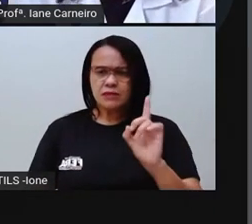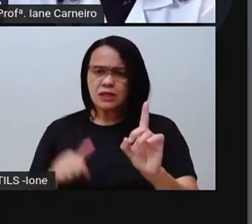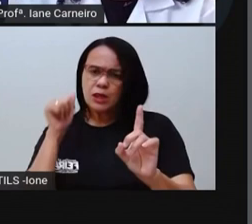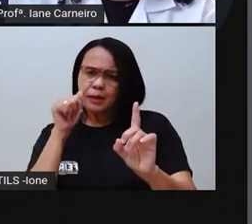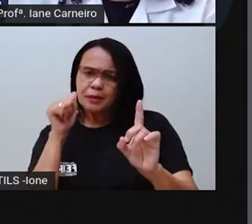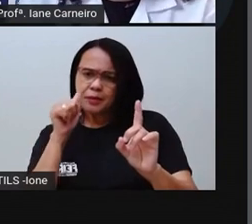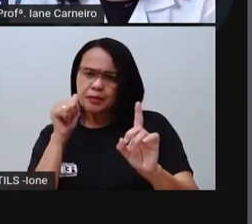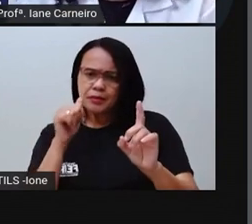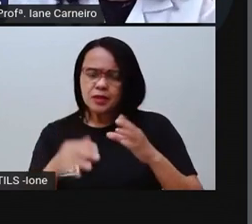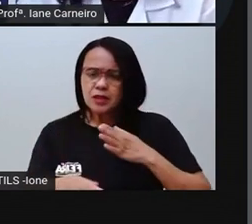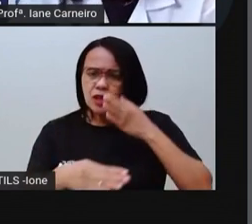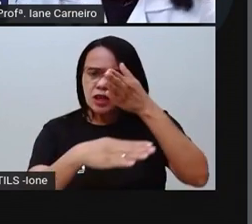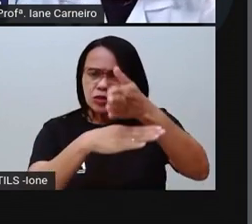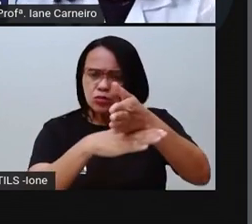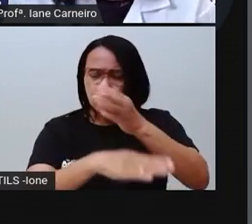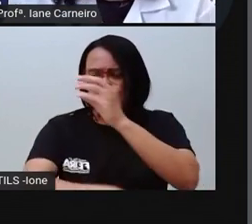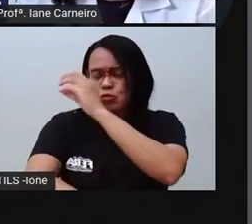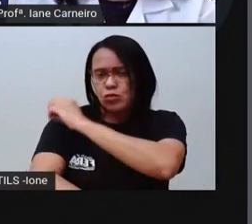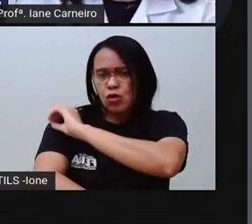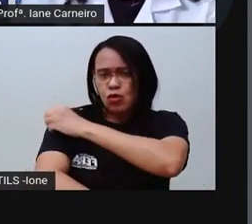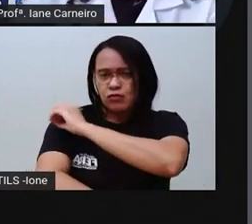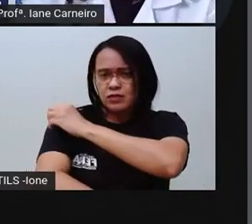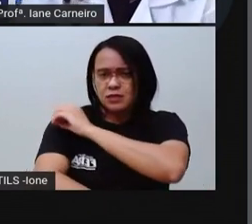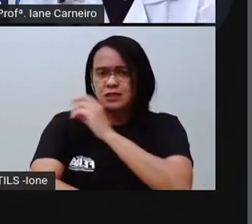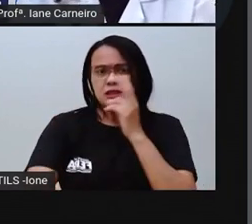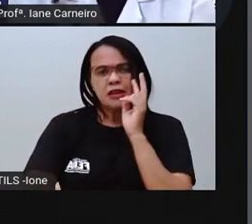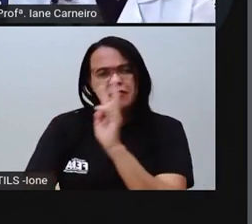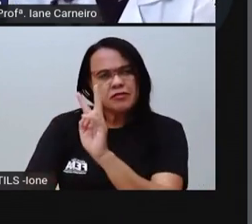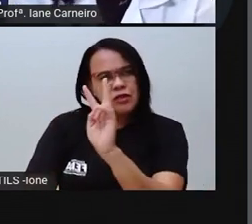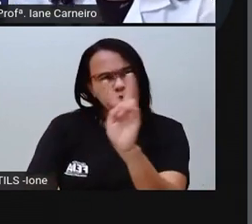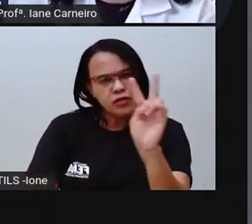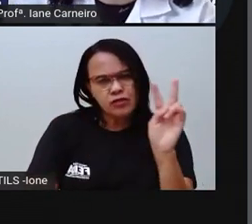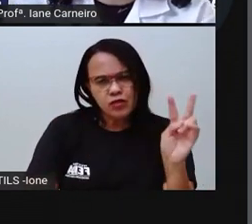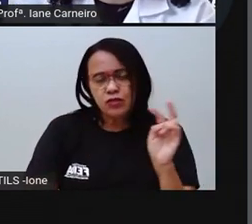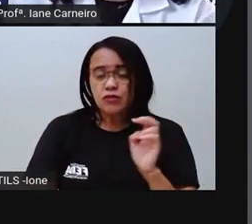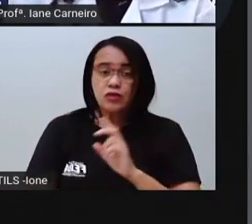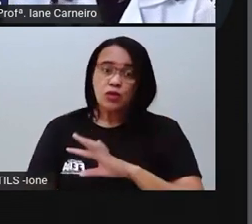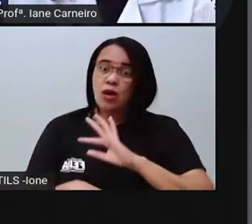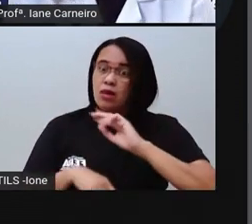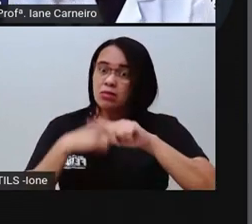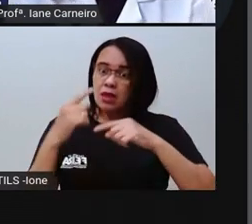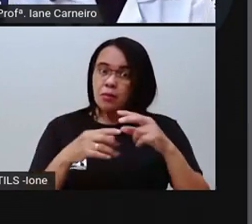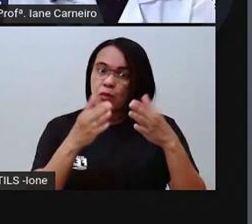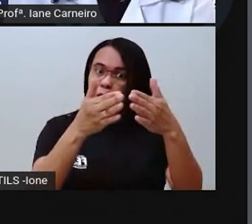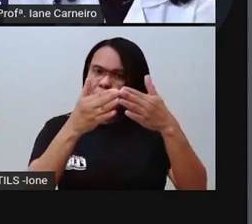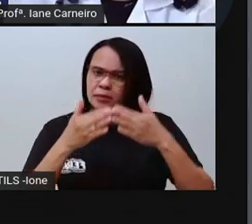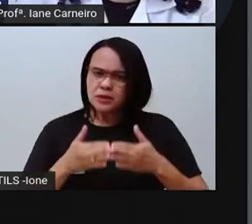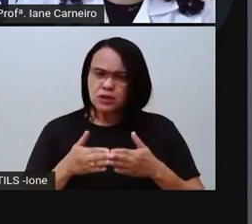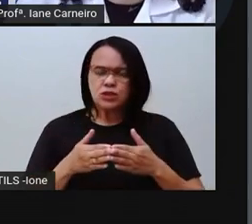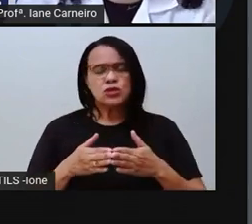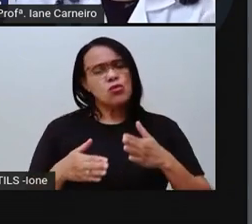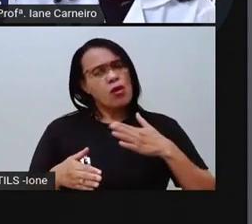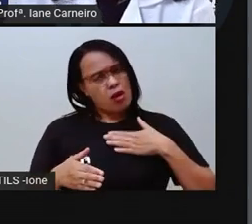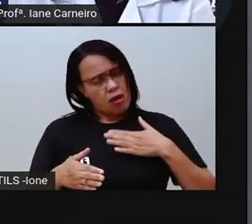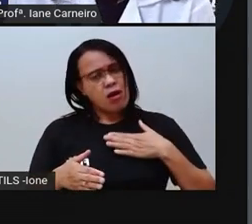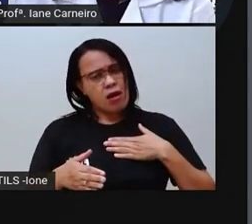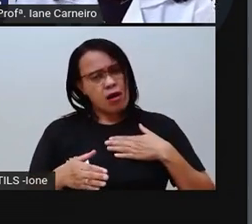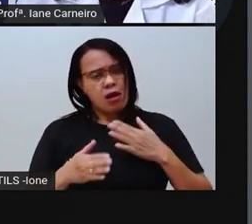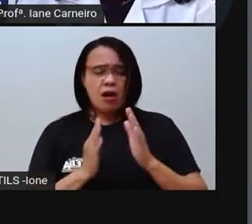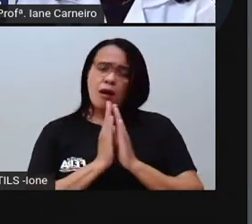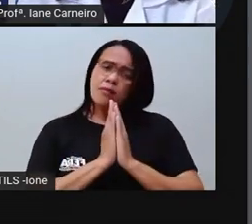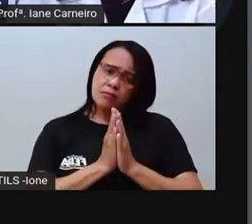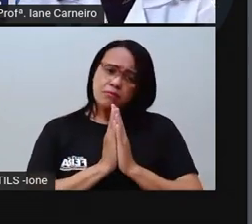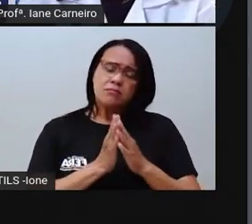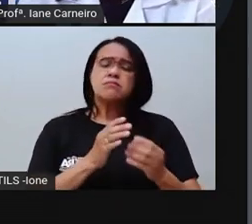tudo, olhando, olhando, olhando, olhando, pediu que ele criasse uma coisa muito especial para